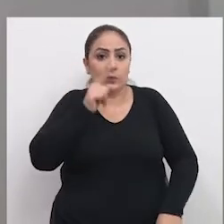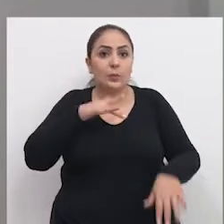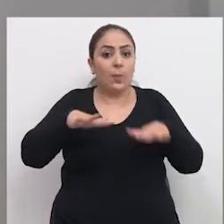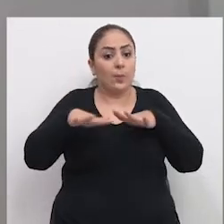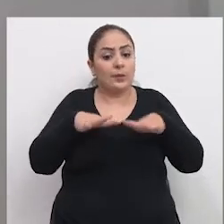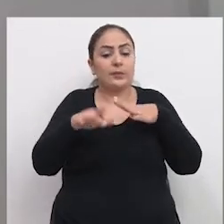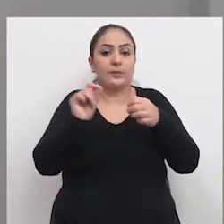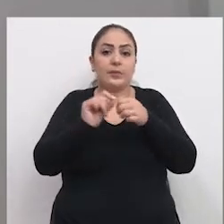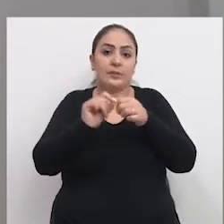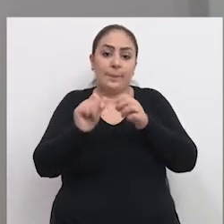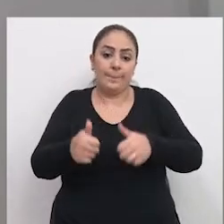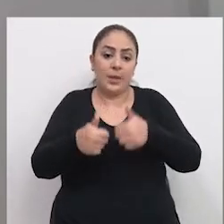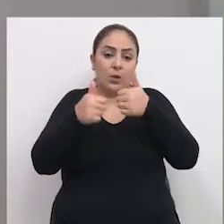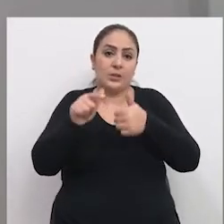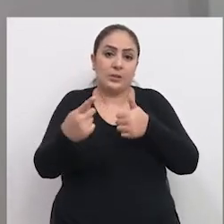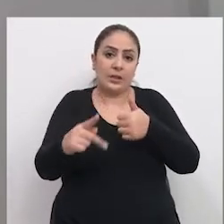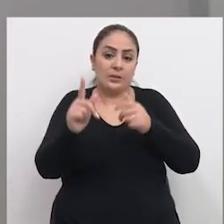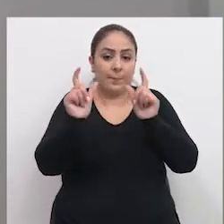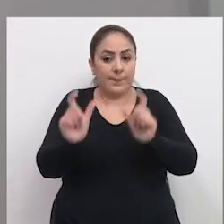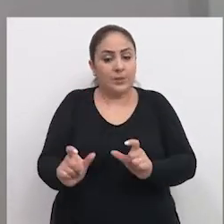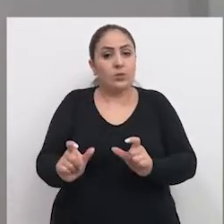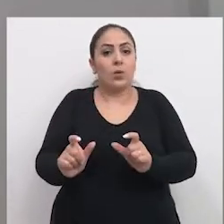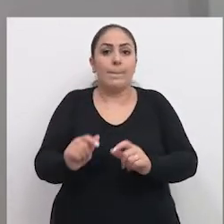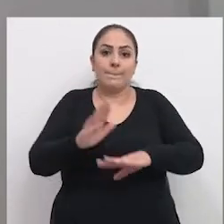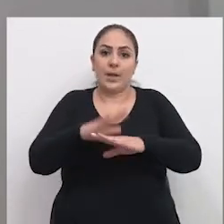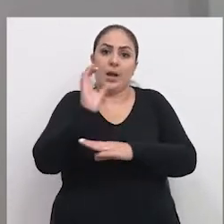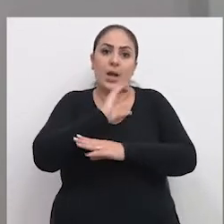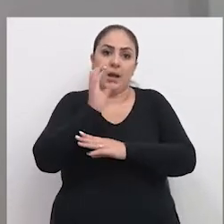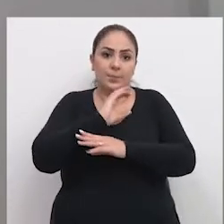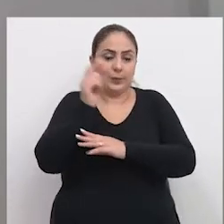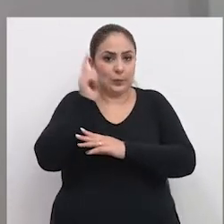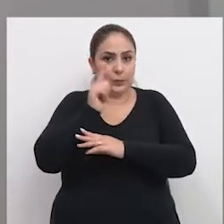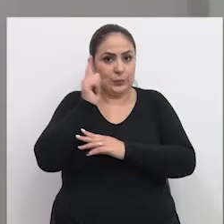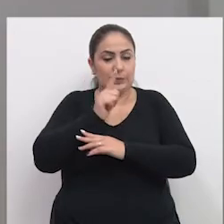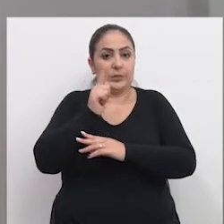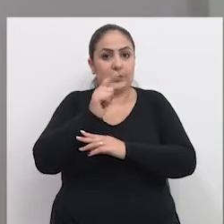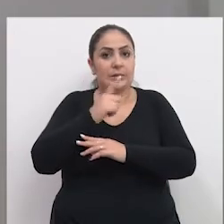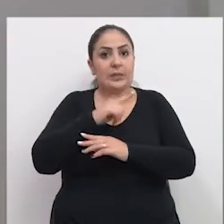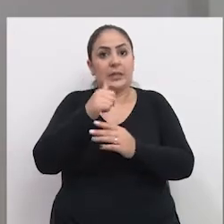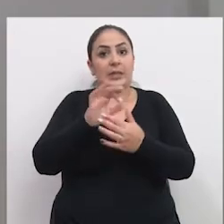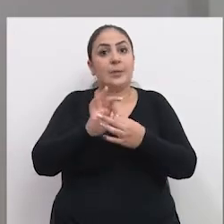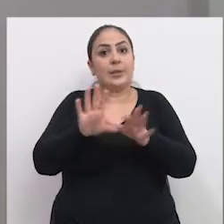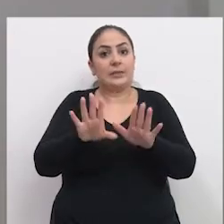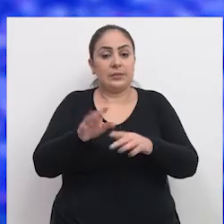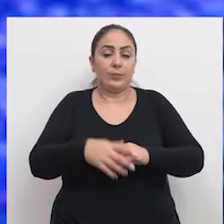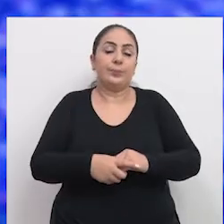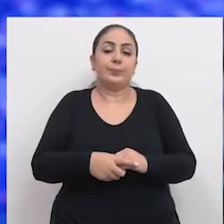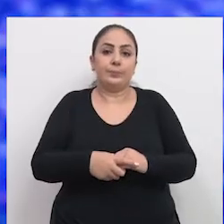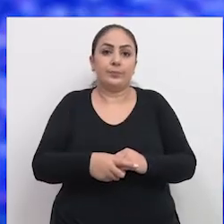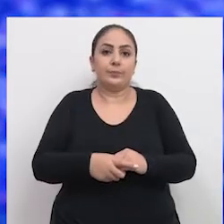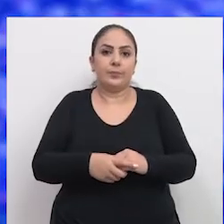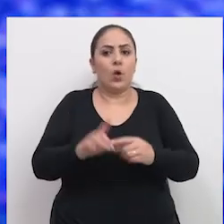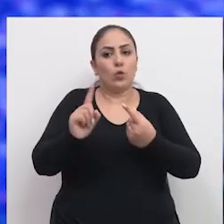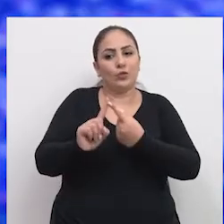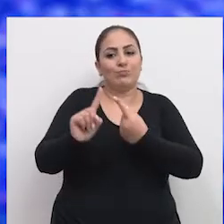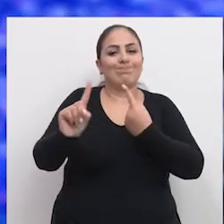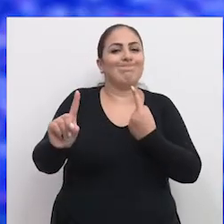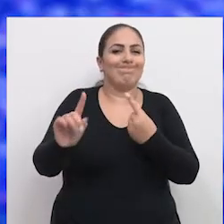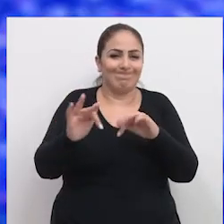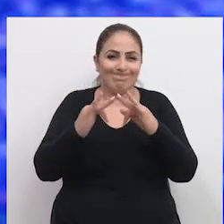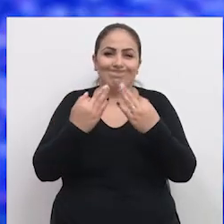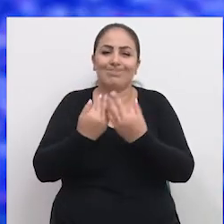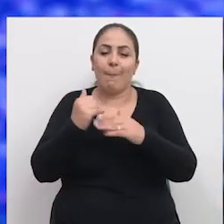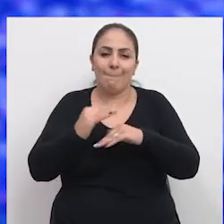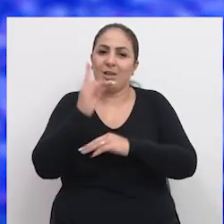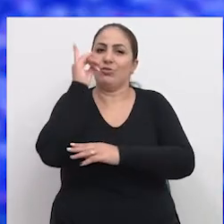mobilizar e fazer a melhora desse paciente, mais rápido ele tem a alta, né? O distanciamento